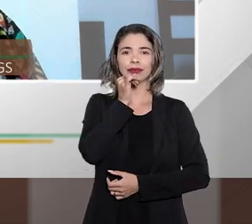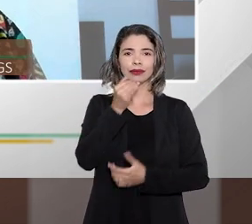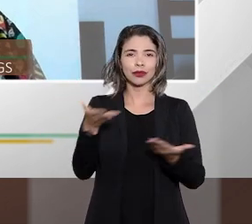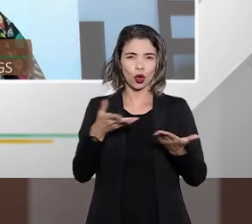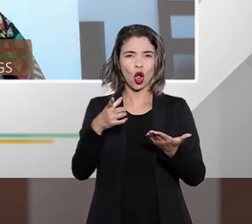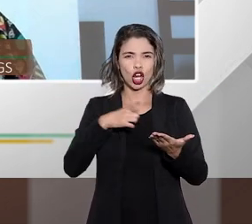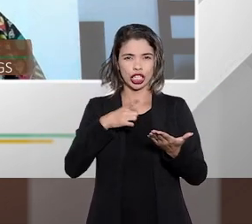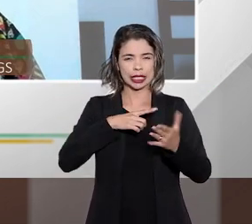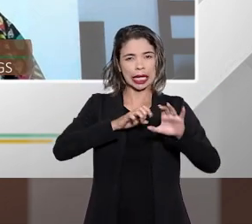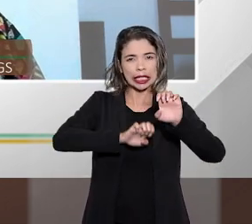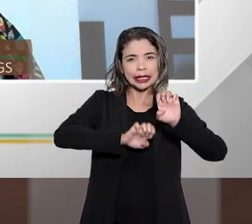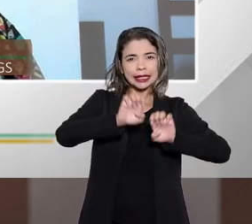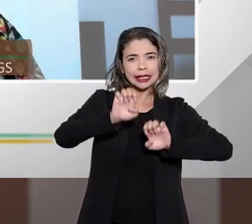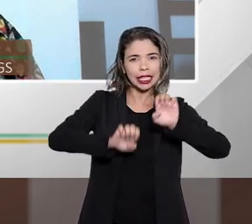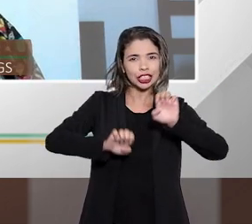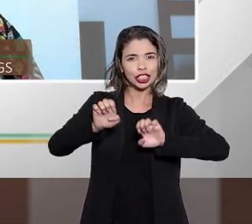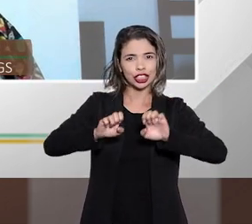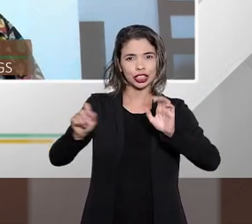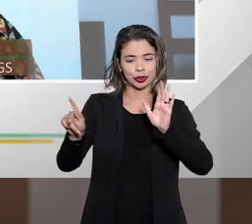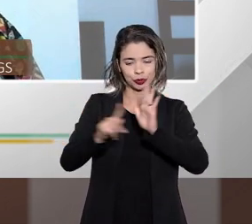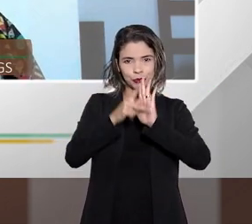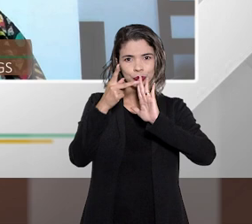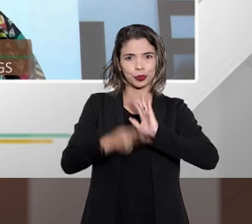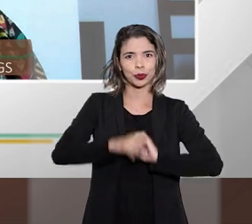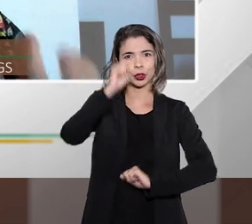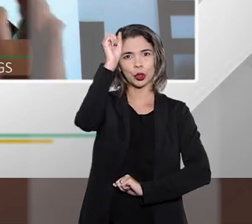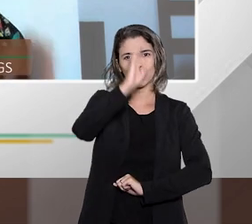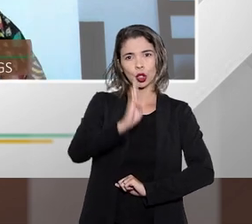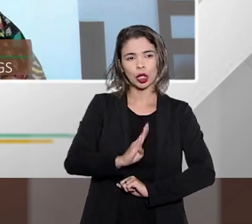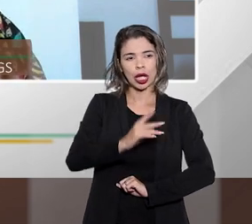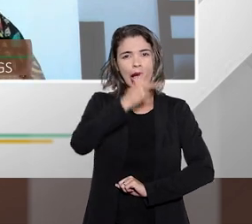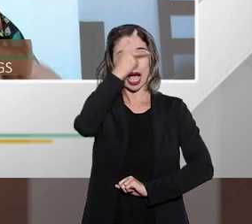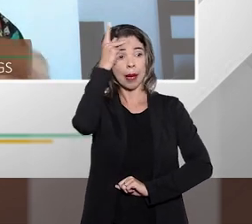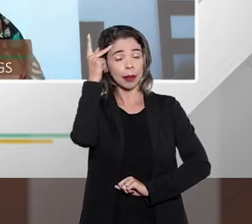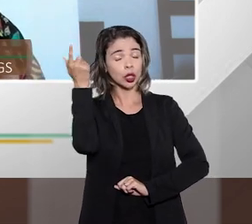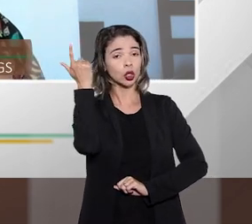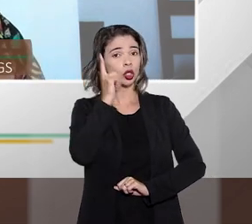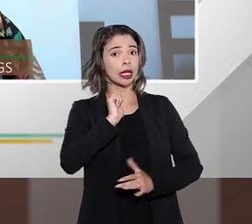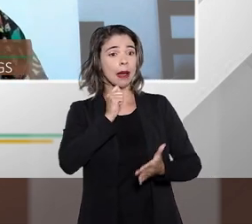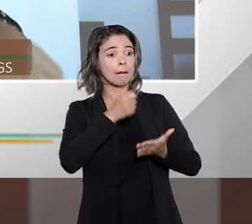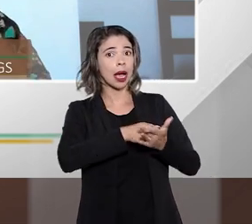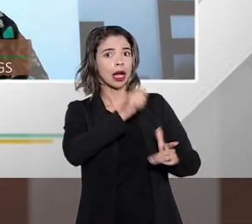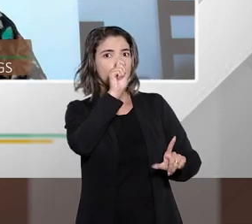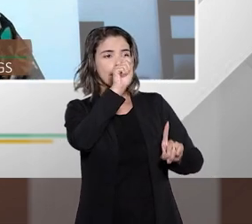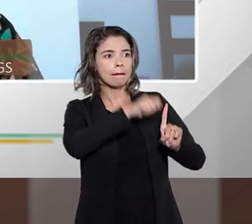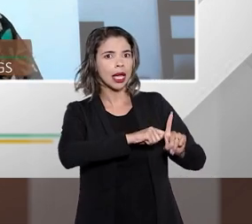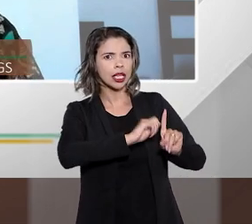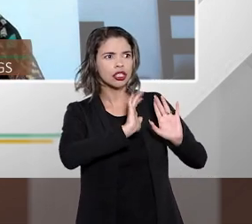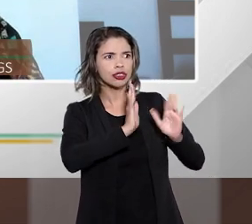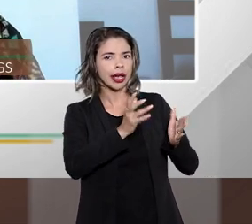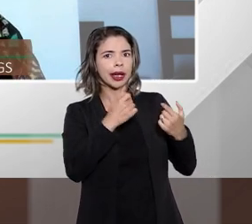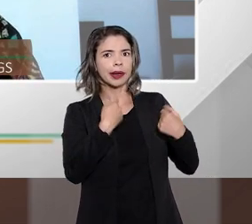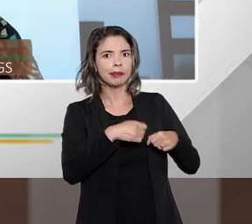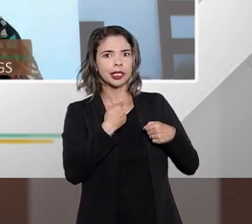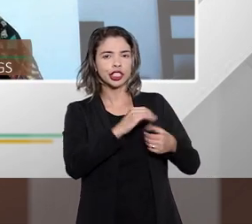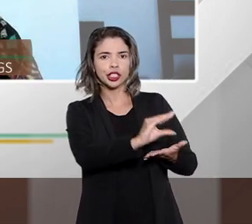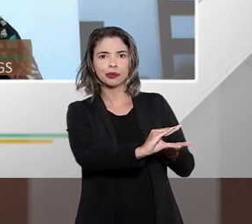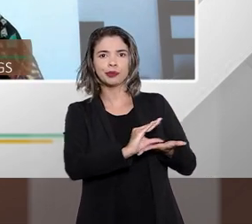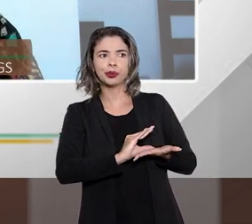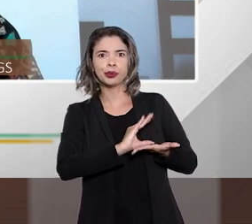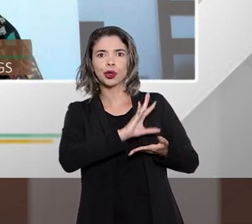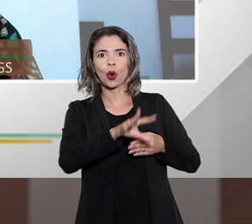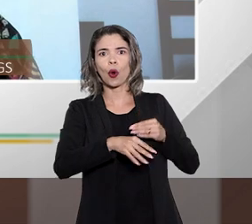temos estatísticas no Brasil que muitas pessoas para fechar as contas do mês já tem que recorrer ao